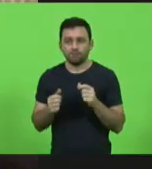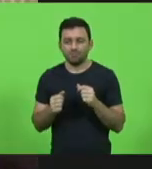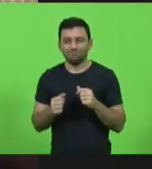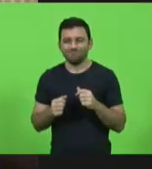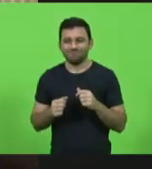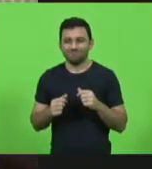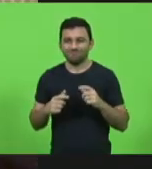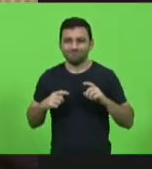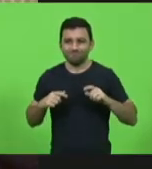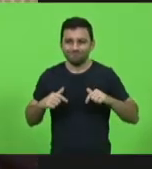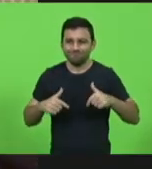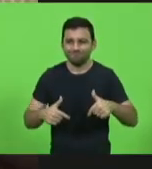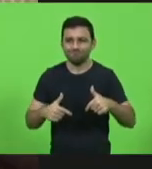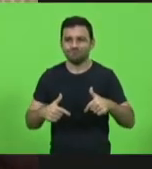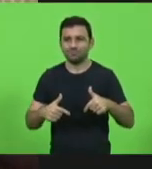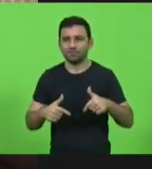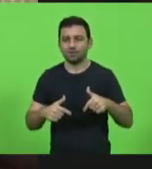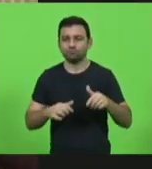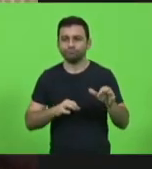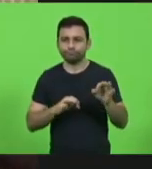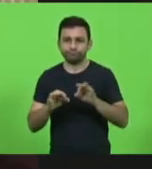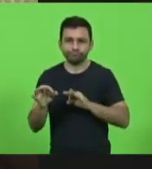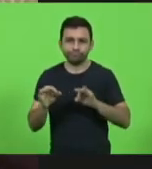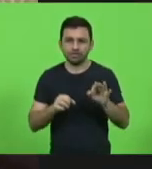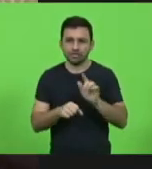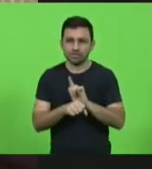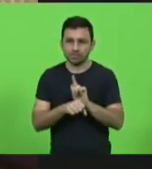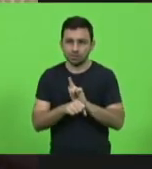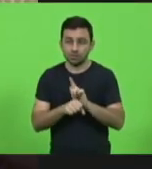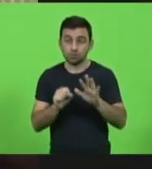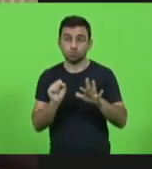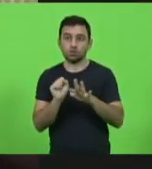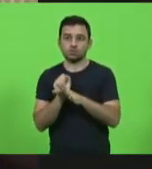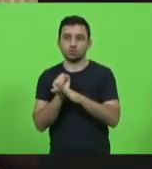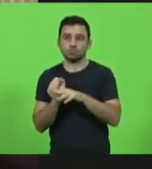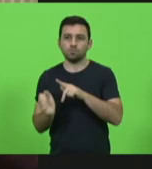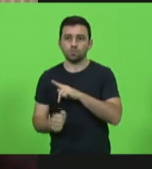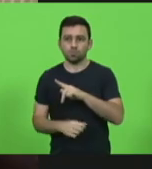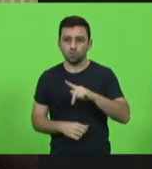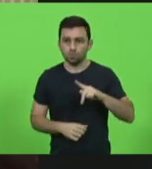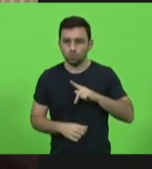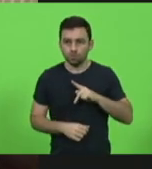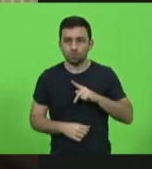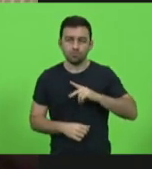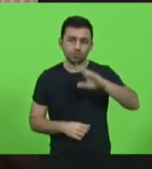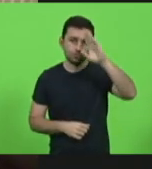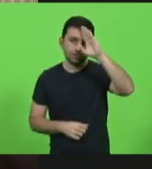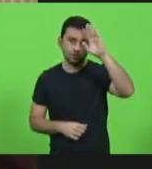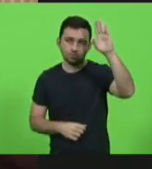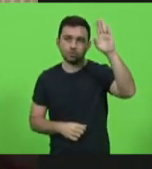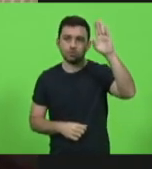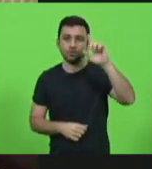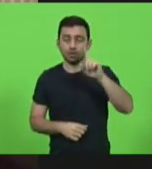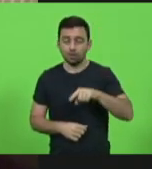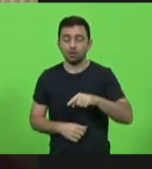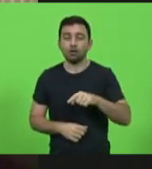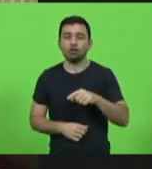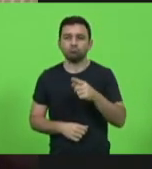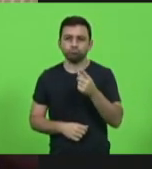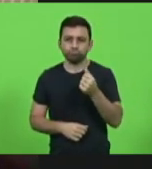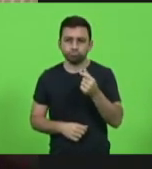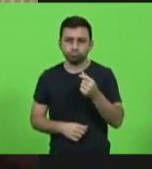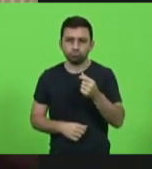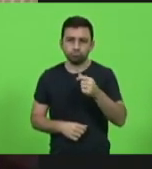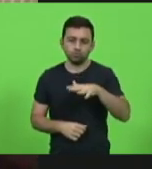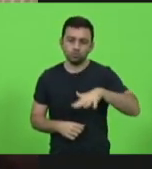a gestão da segurança pública, principalmente quando se trata de recursos humanos, ou seja,